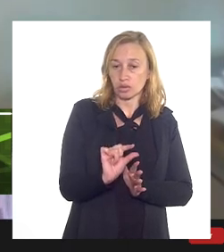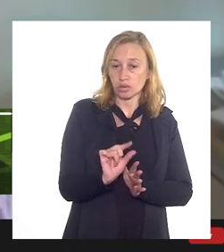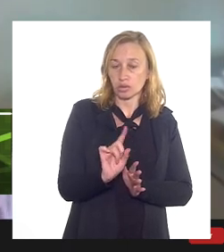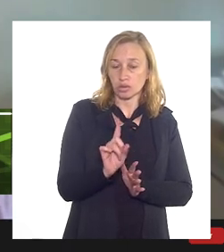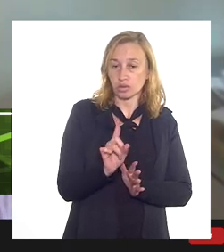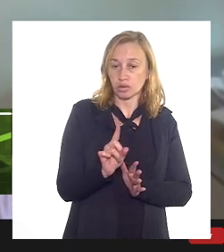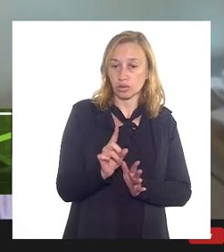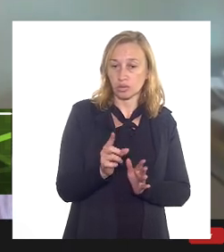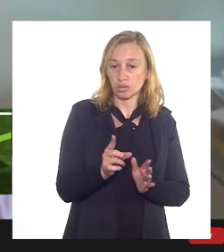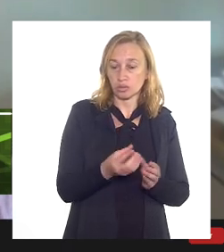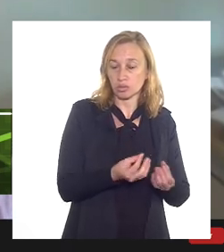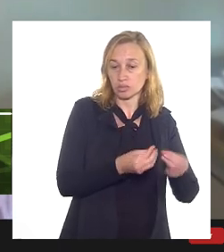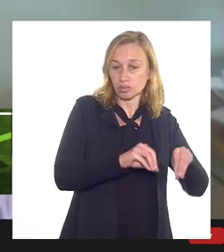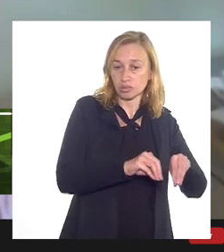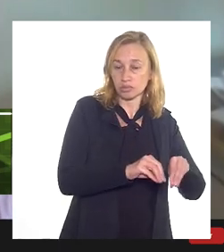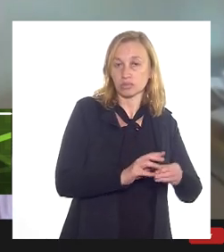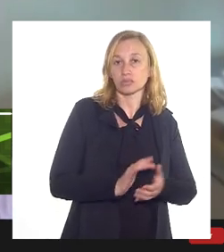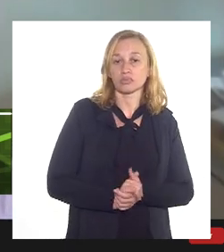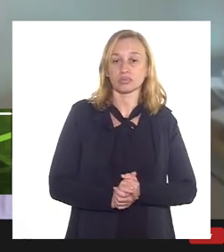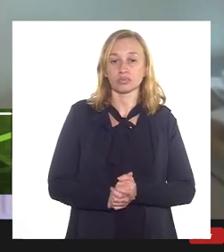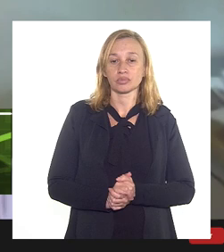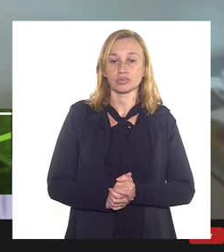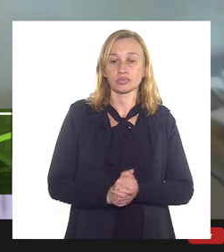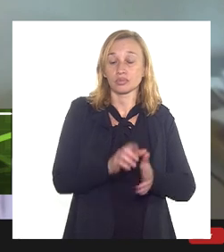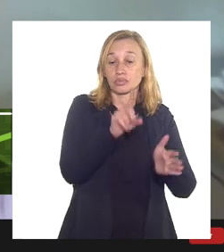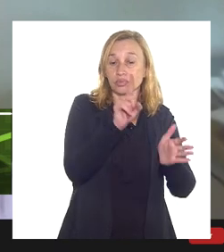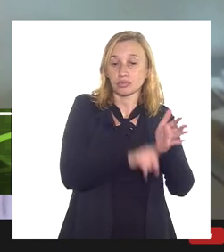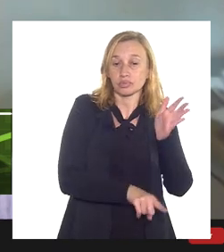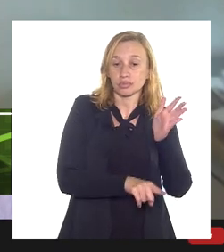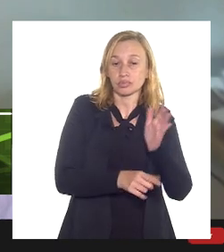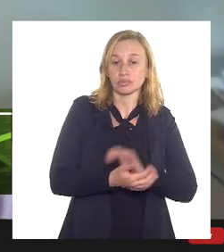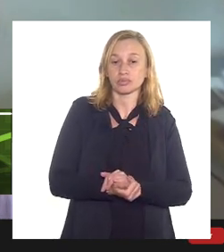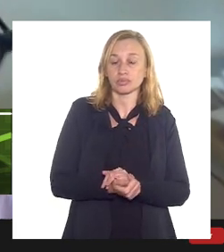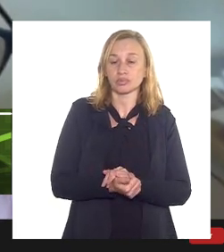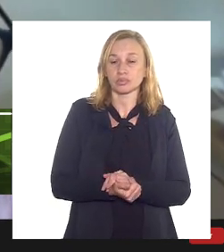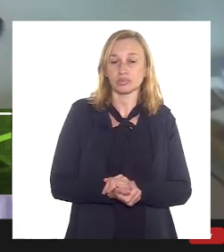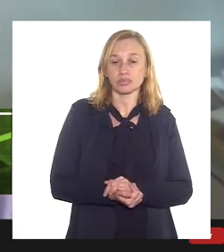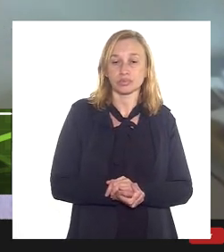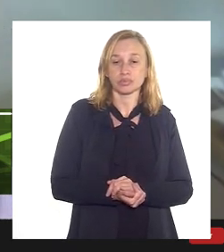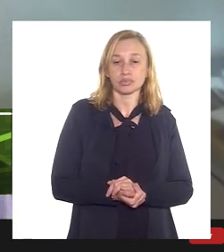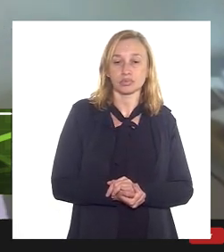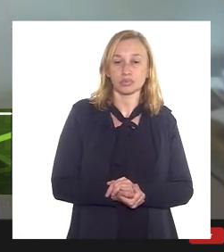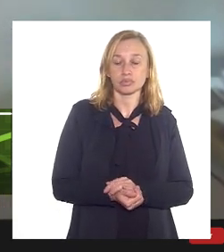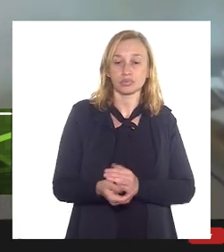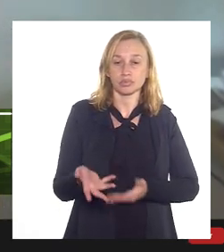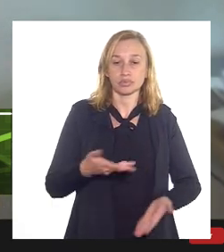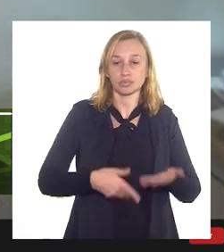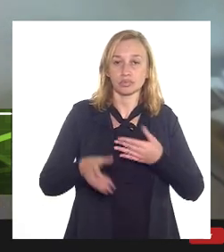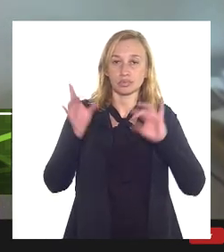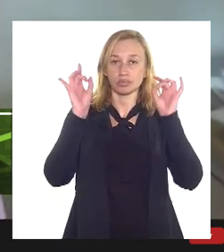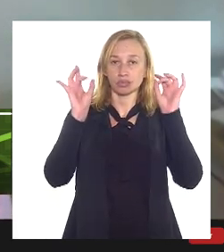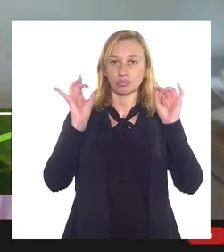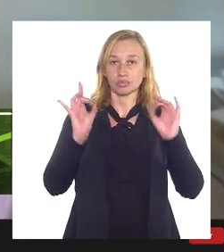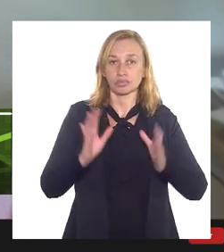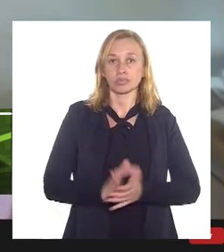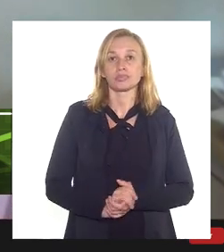estorno de abatimento feito em excesso na participação especial